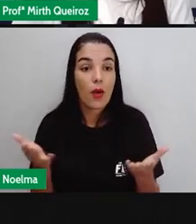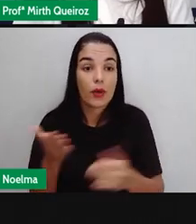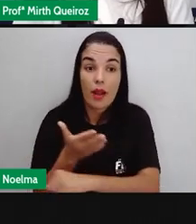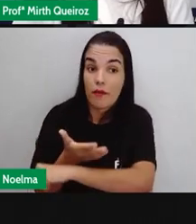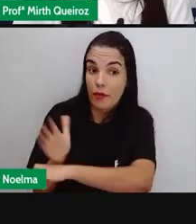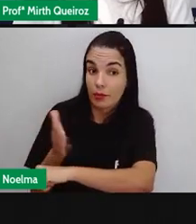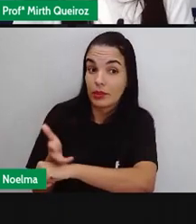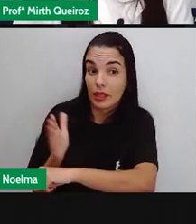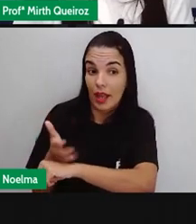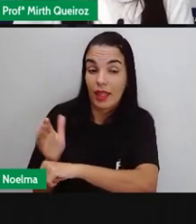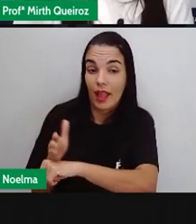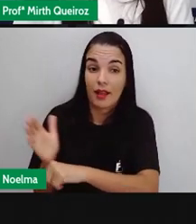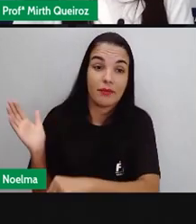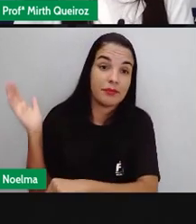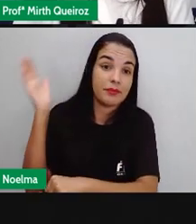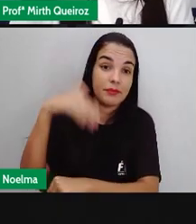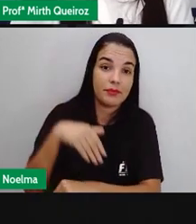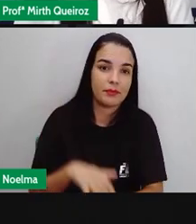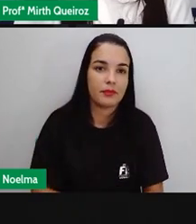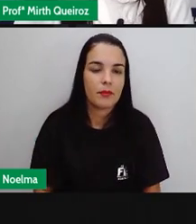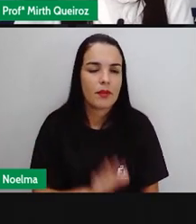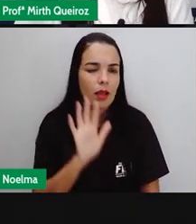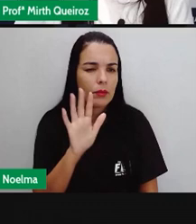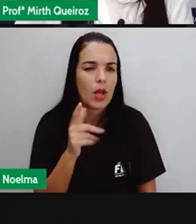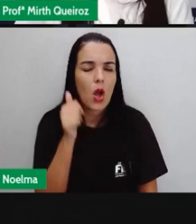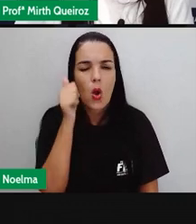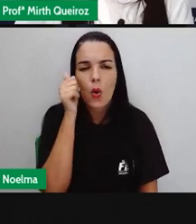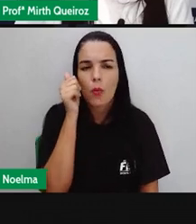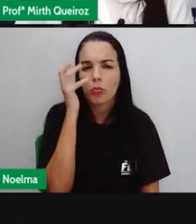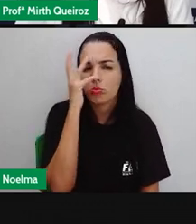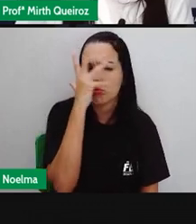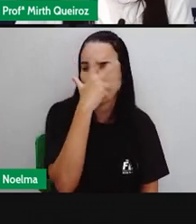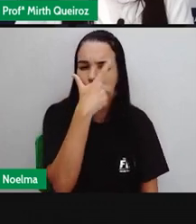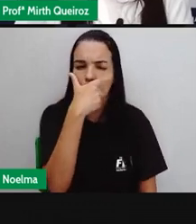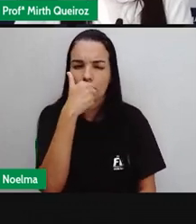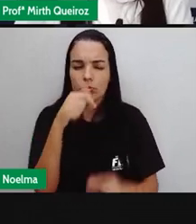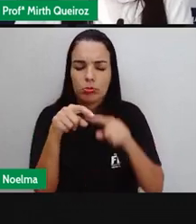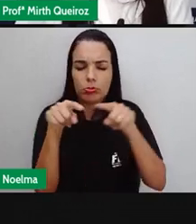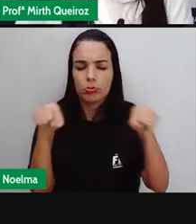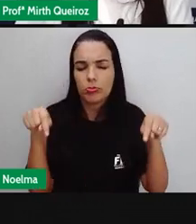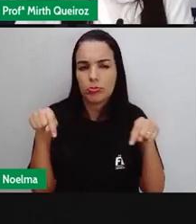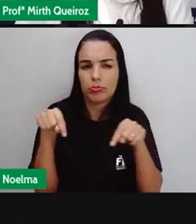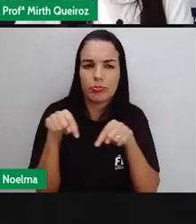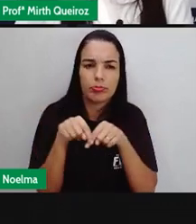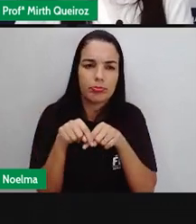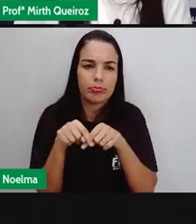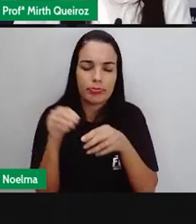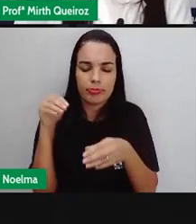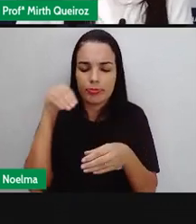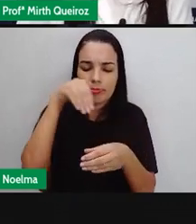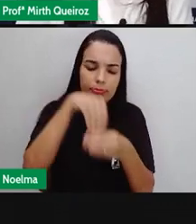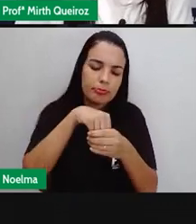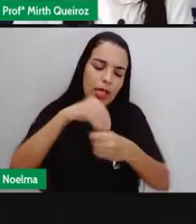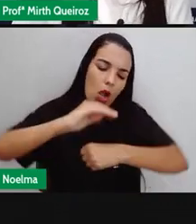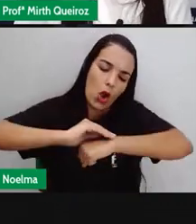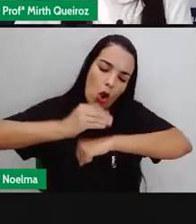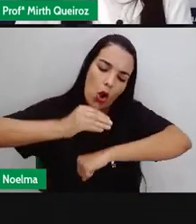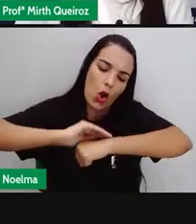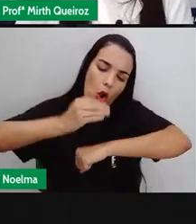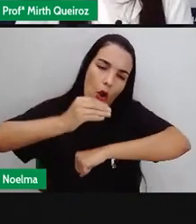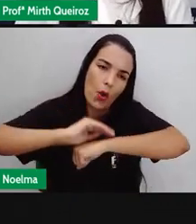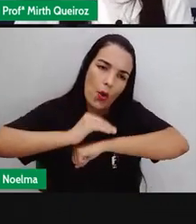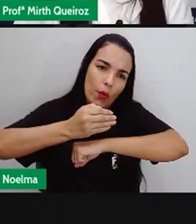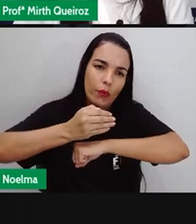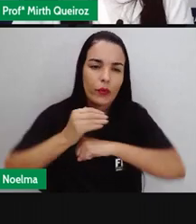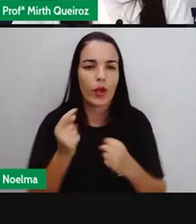Vamos treinar? Uma linda caixinha para servir de cofrinho para a minha moedinha. Que tinha aí no texto, aí,